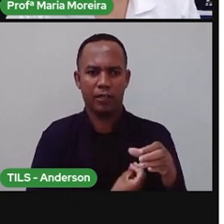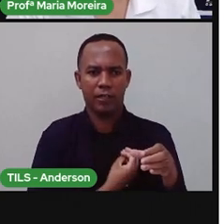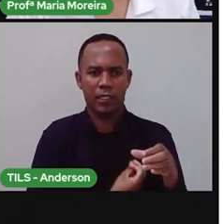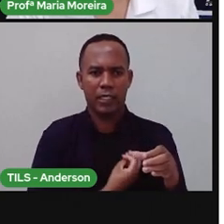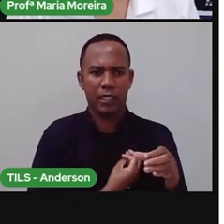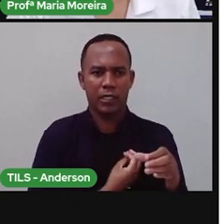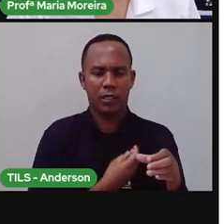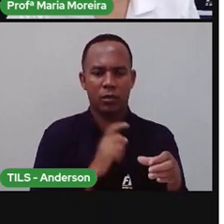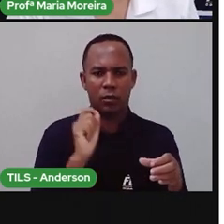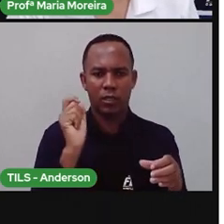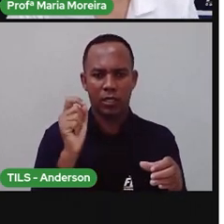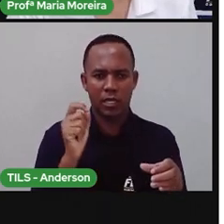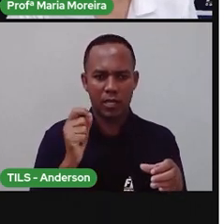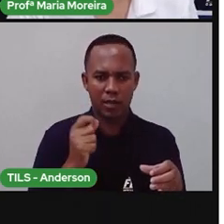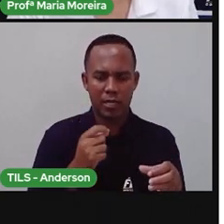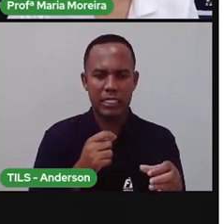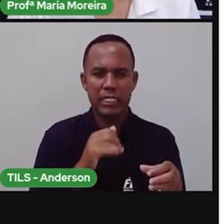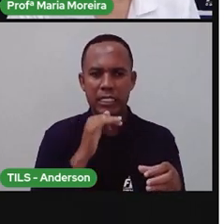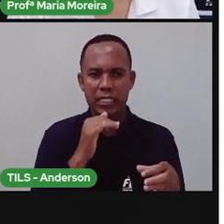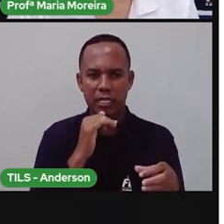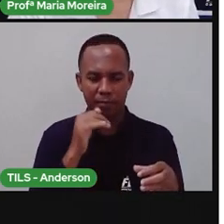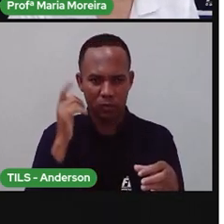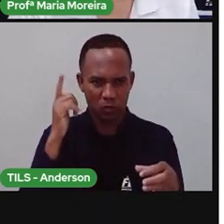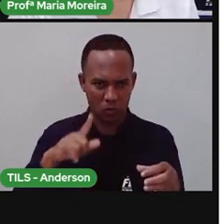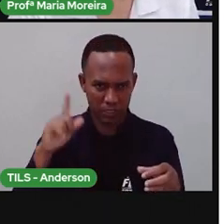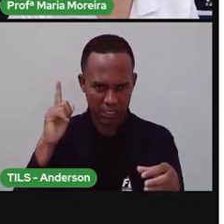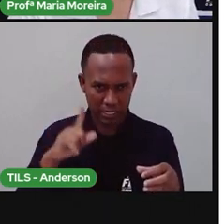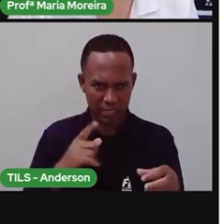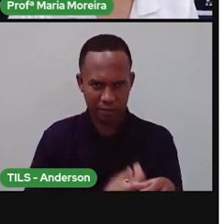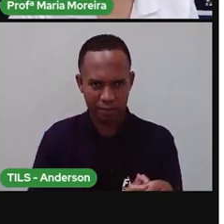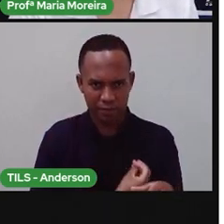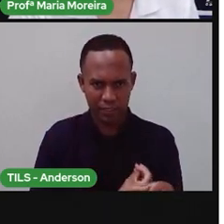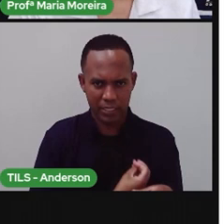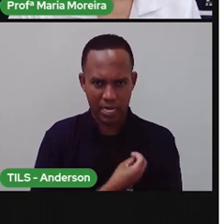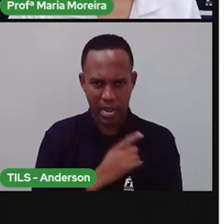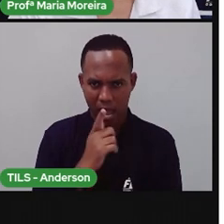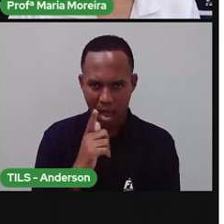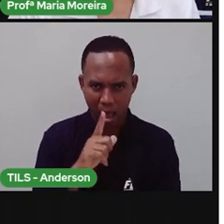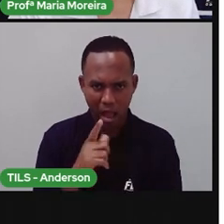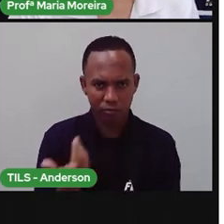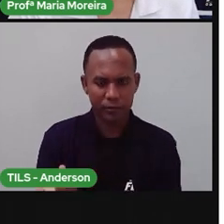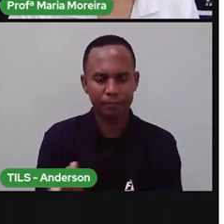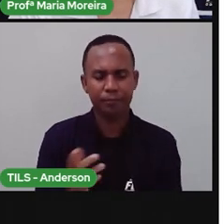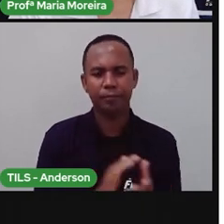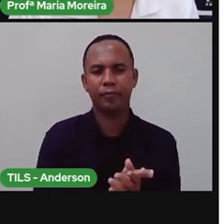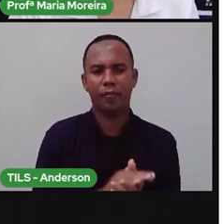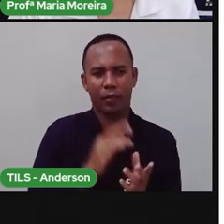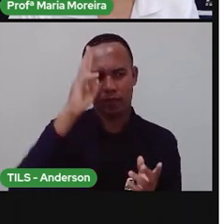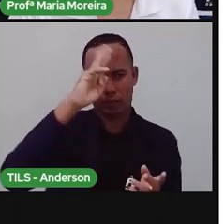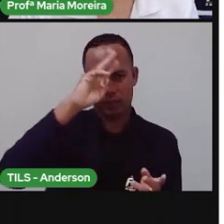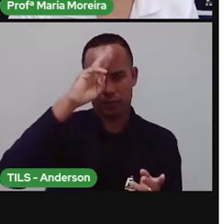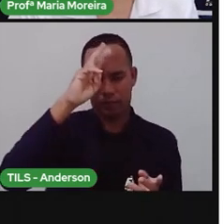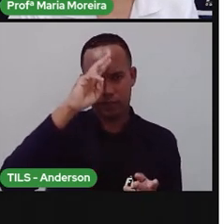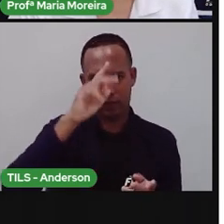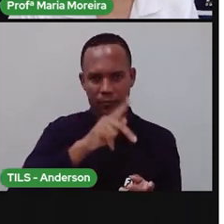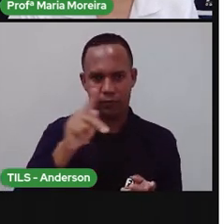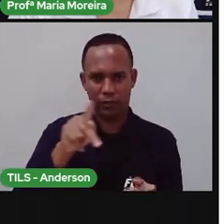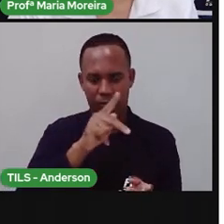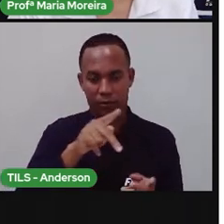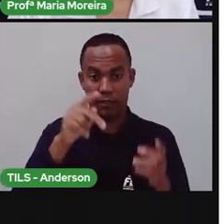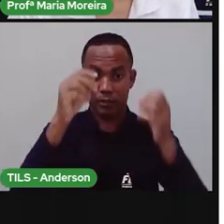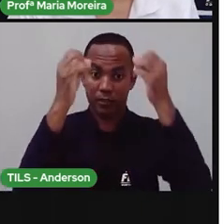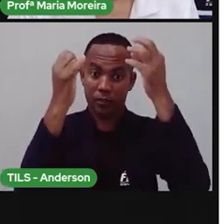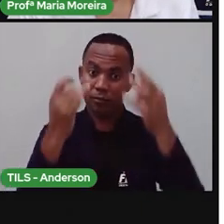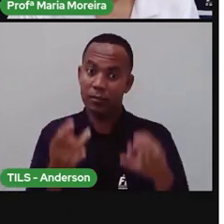somos capazes de sobreviver sem o quê? A água. Inclusive, olha só. Lembra que a Pró falou sobre as geleiras? Olha aqui elas.